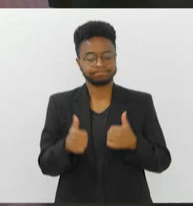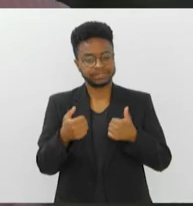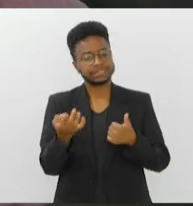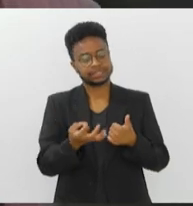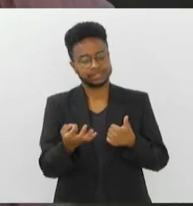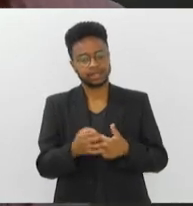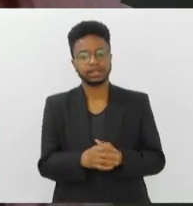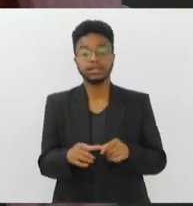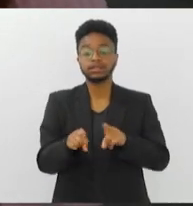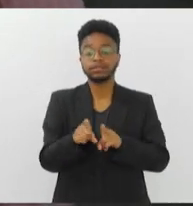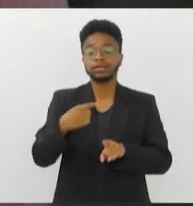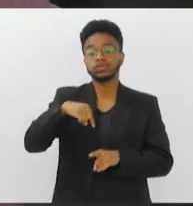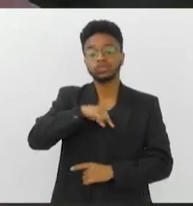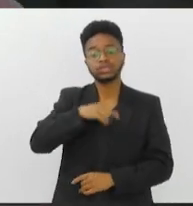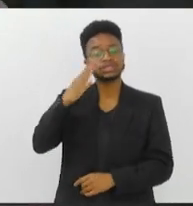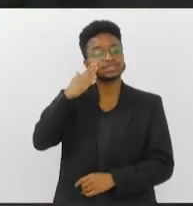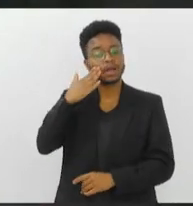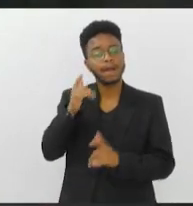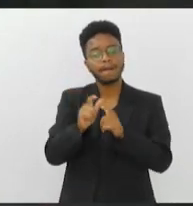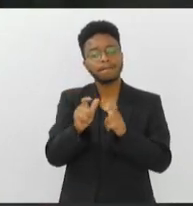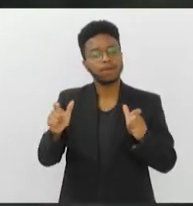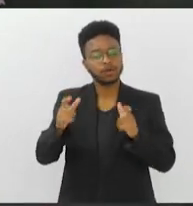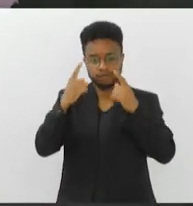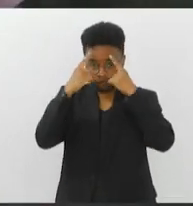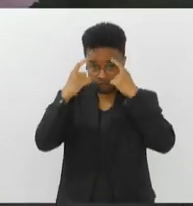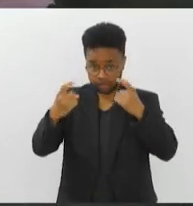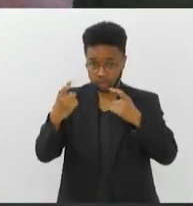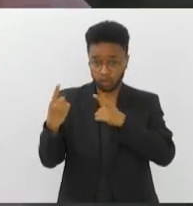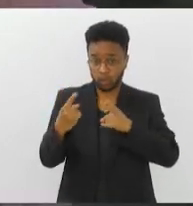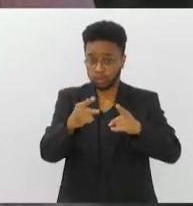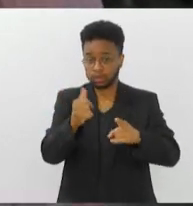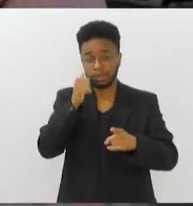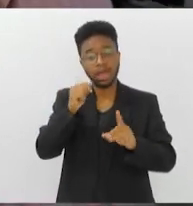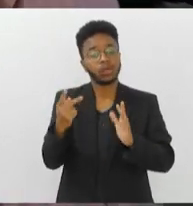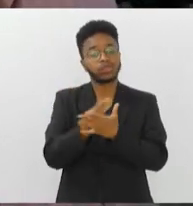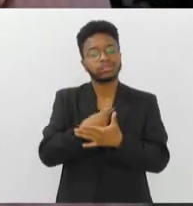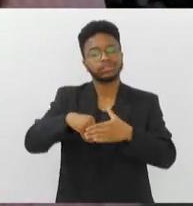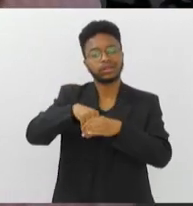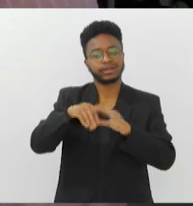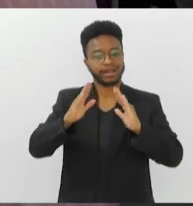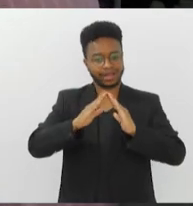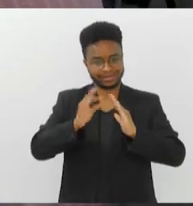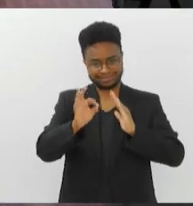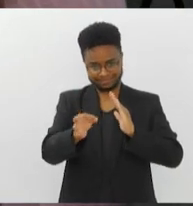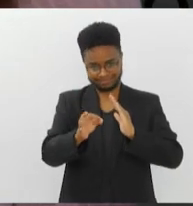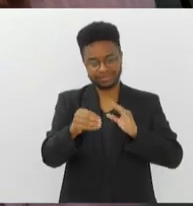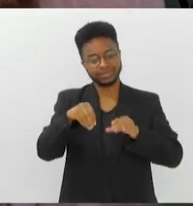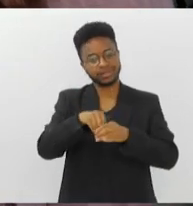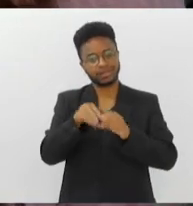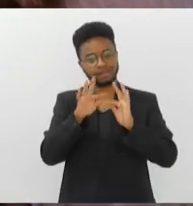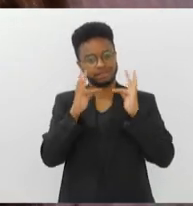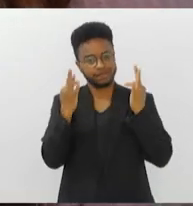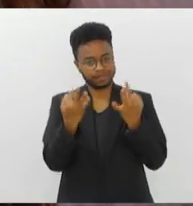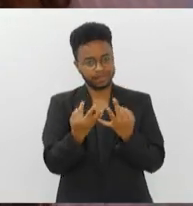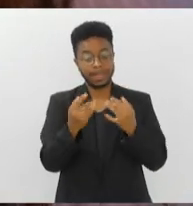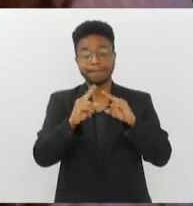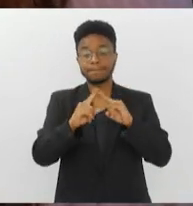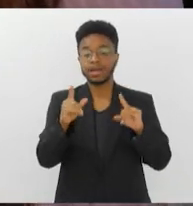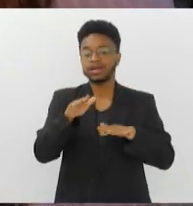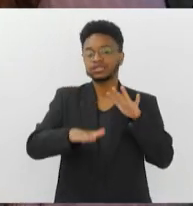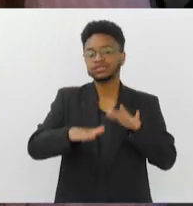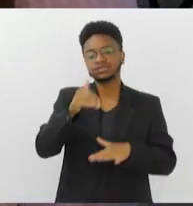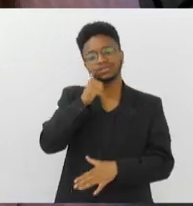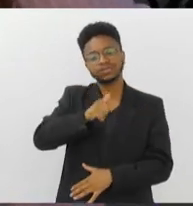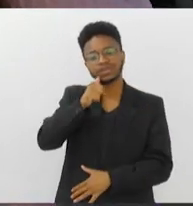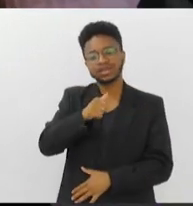gente sabe que grande parte da violência contra a mulher está dentro de casa, dentro da família. Mas muitas mulheres